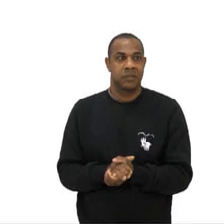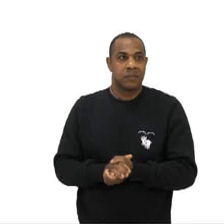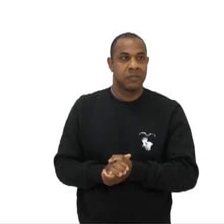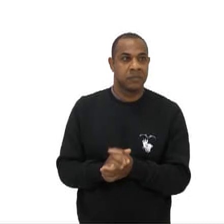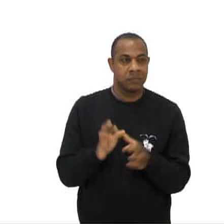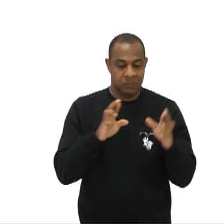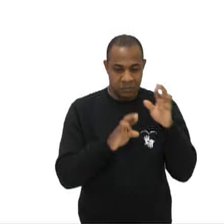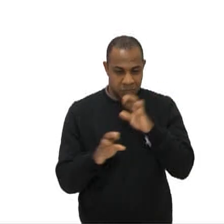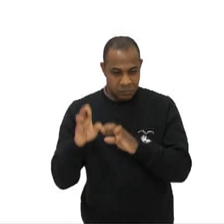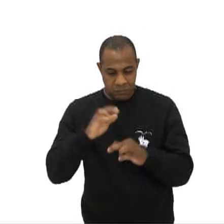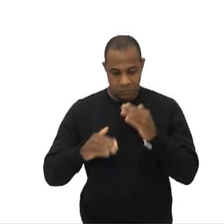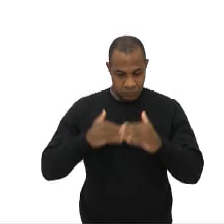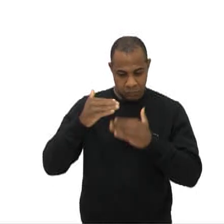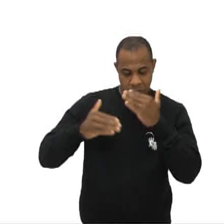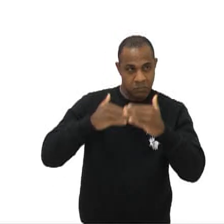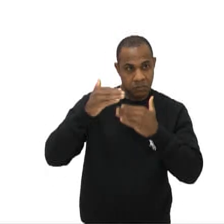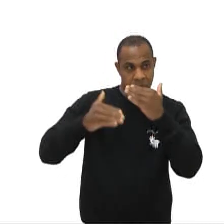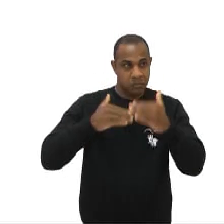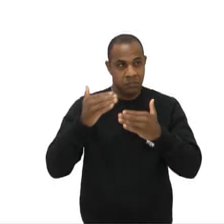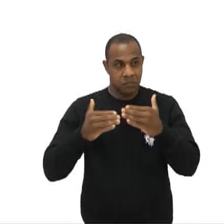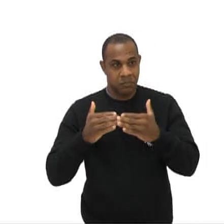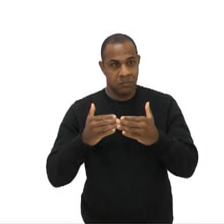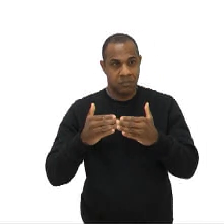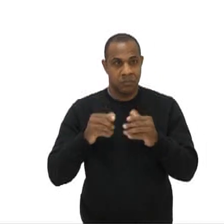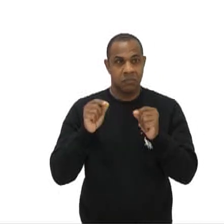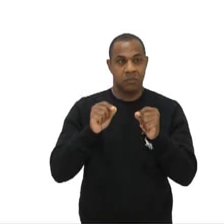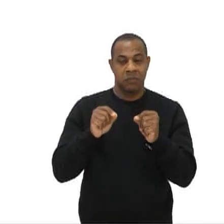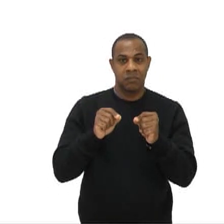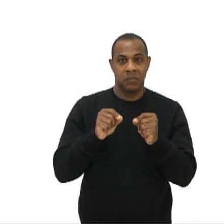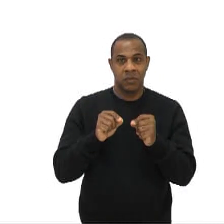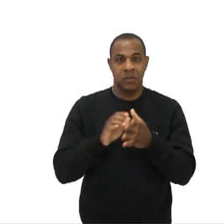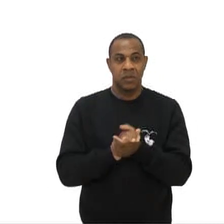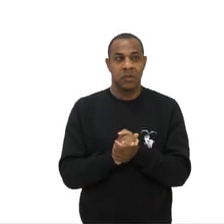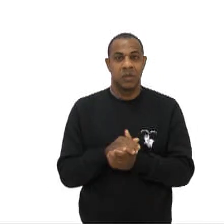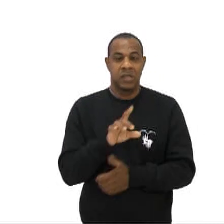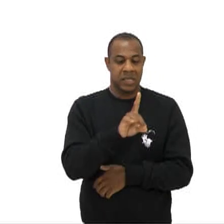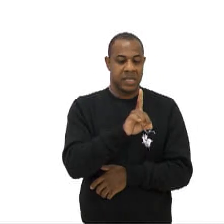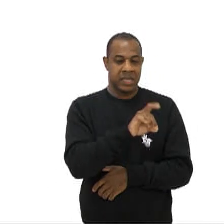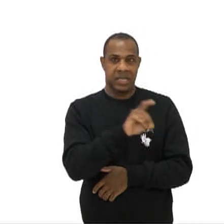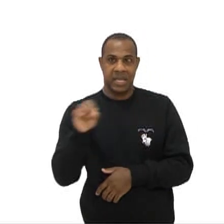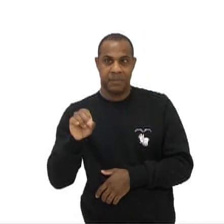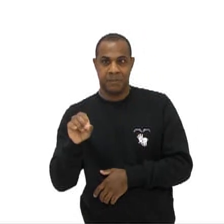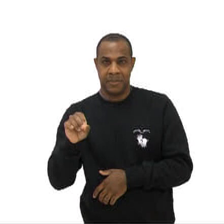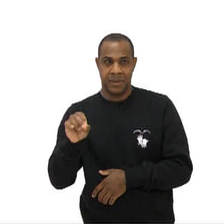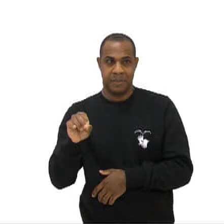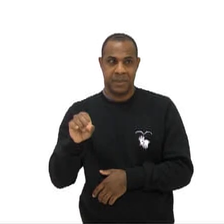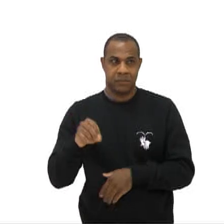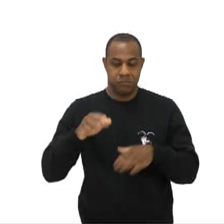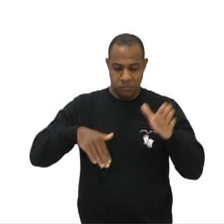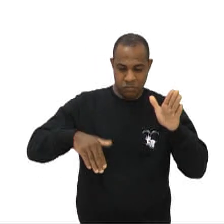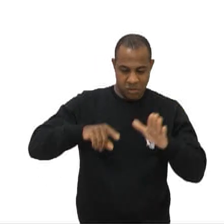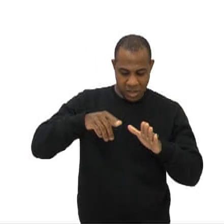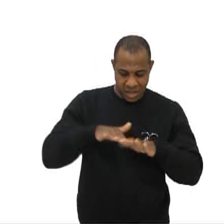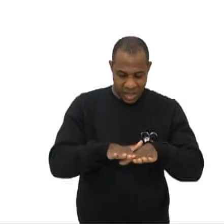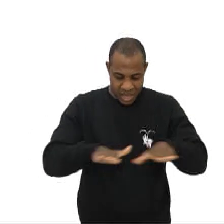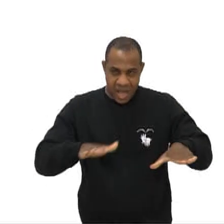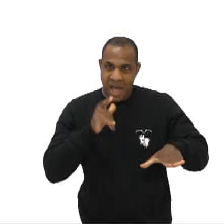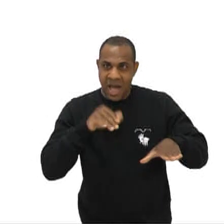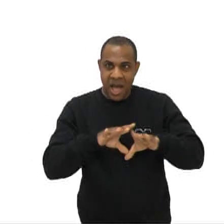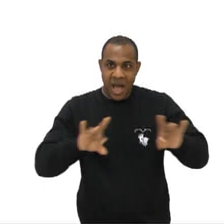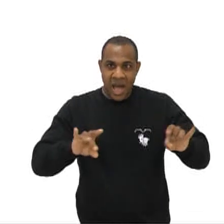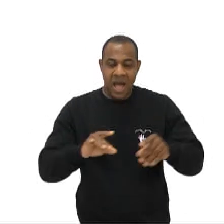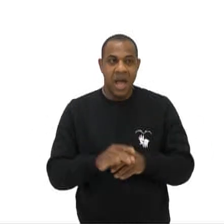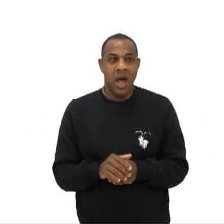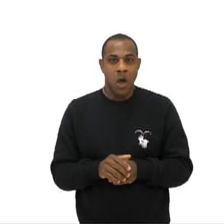criteriosa Do desempenho De Usumbo Na quebra Do recorde mundial Dos 100 metros rasos Mostrou que Apesar de ser O